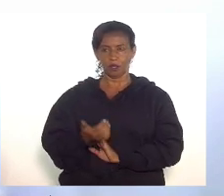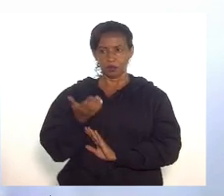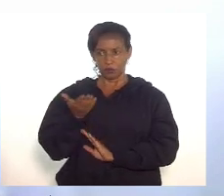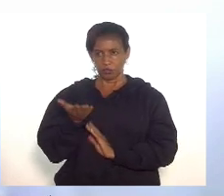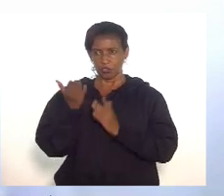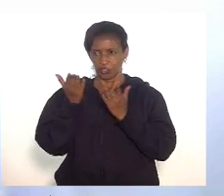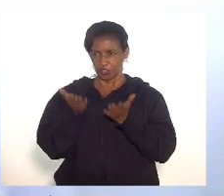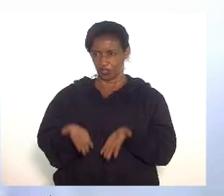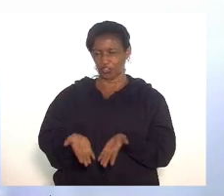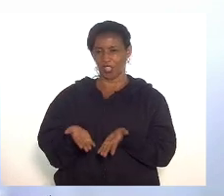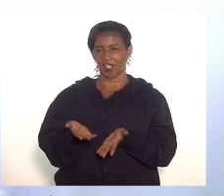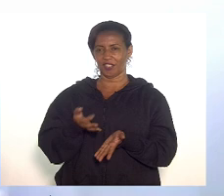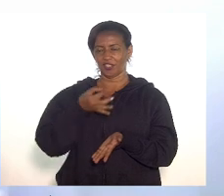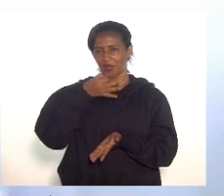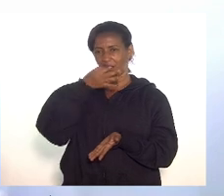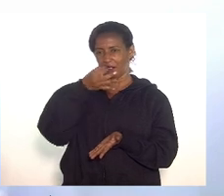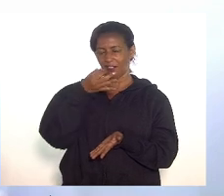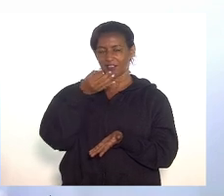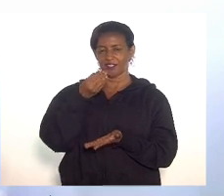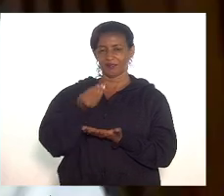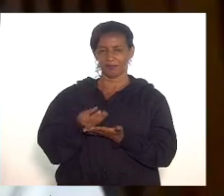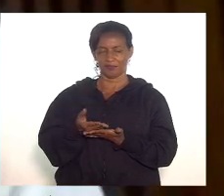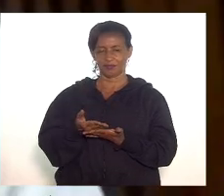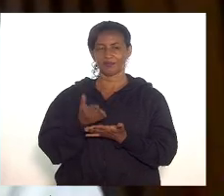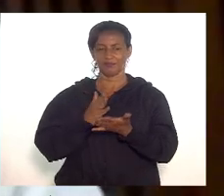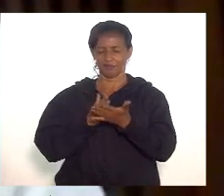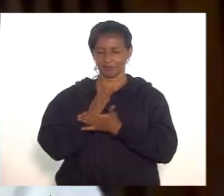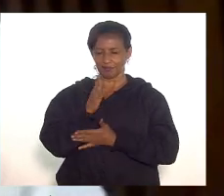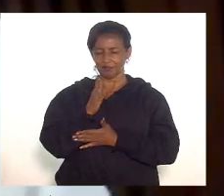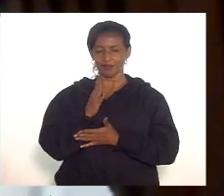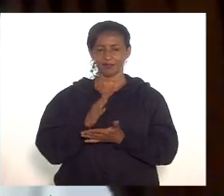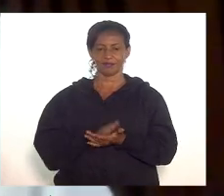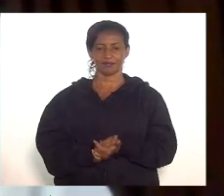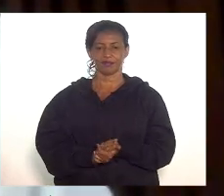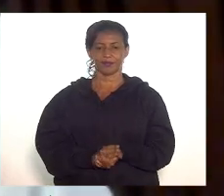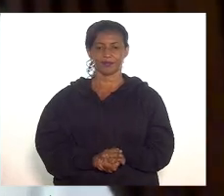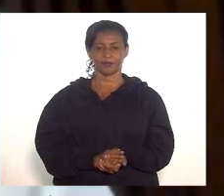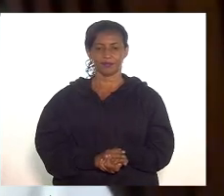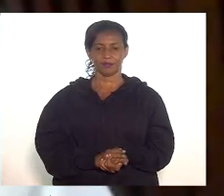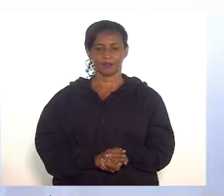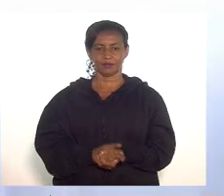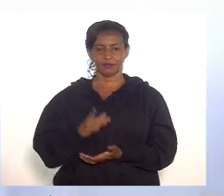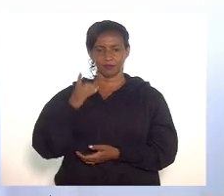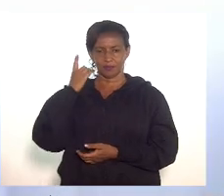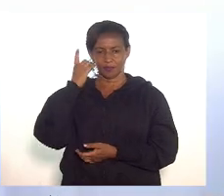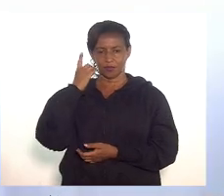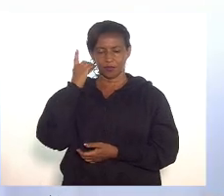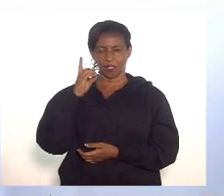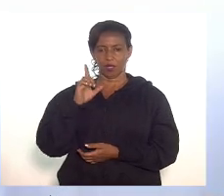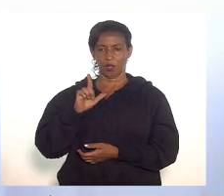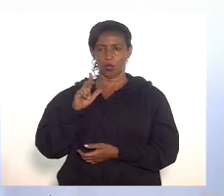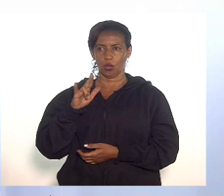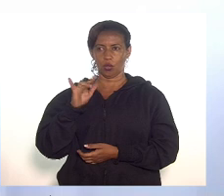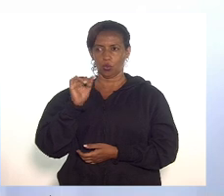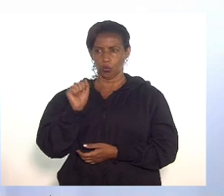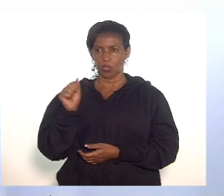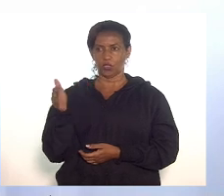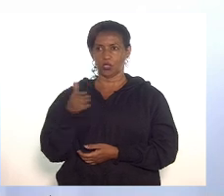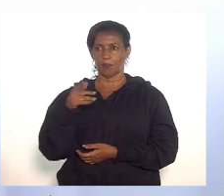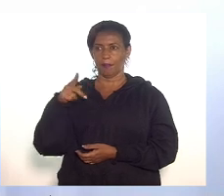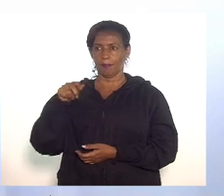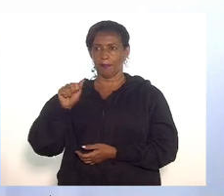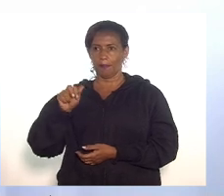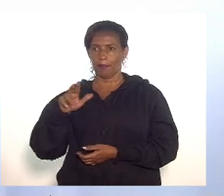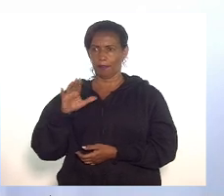exagado parecer pela constitucionalidade. Deputado Luiz Paulo havia manifestado